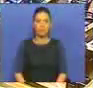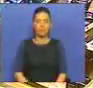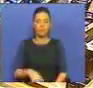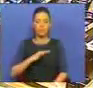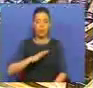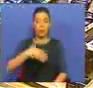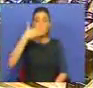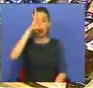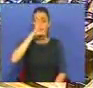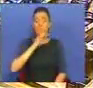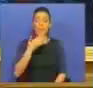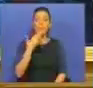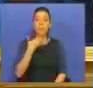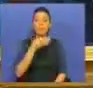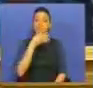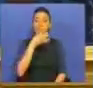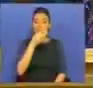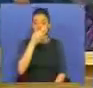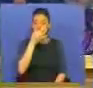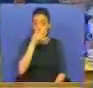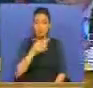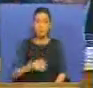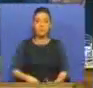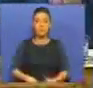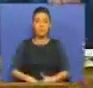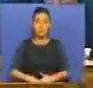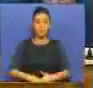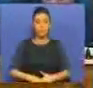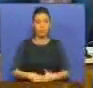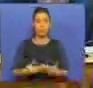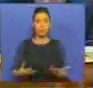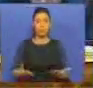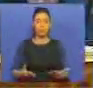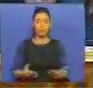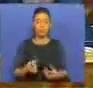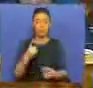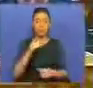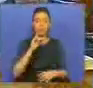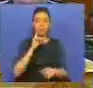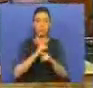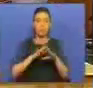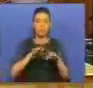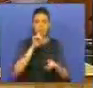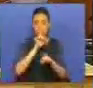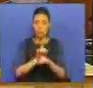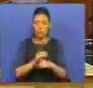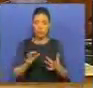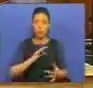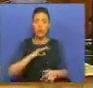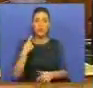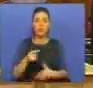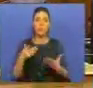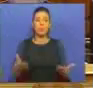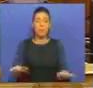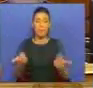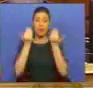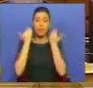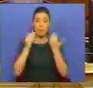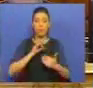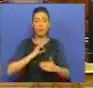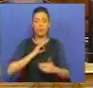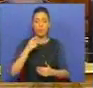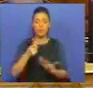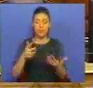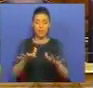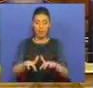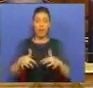Sr. Primeiro-Ministro, pede a palavra para uma interpelação nos mesmos termos, Sr. Presidente, para informar o Sr.